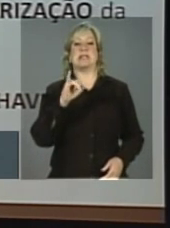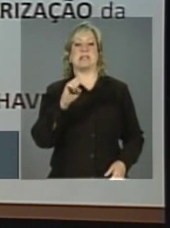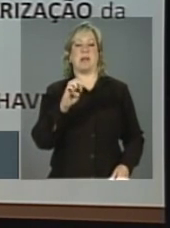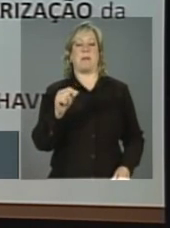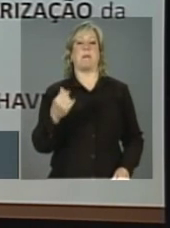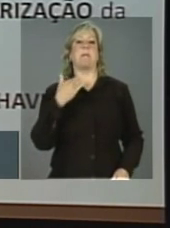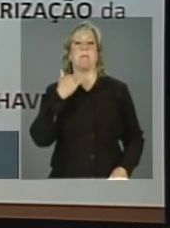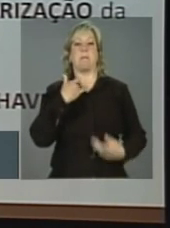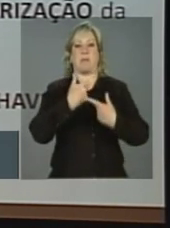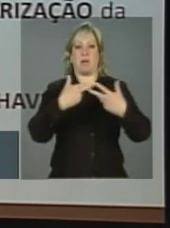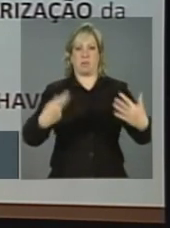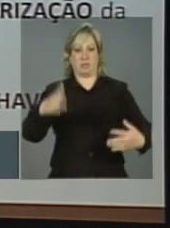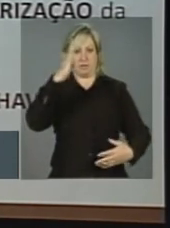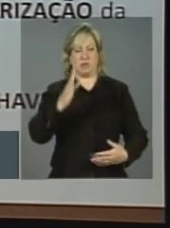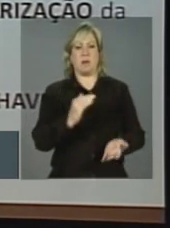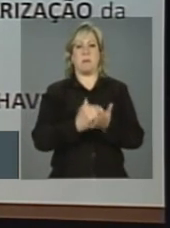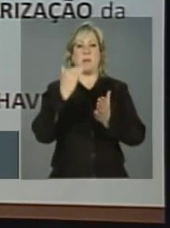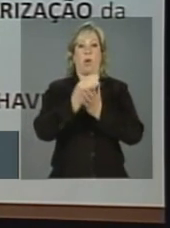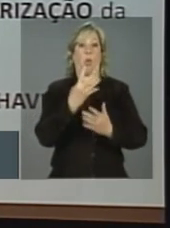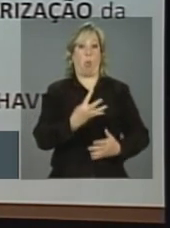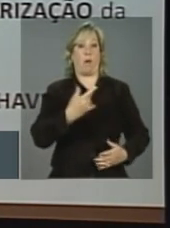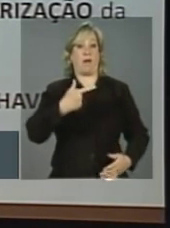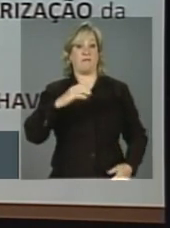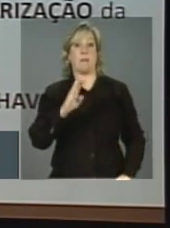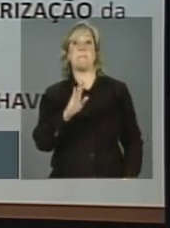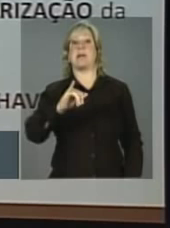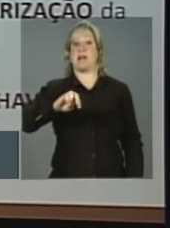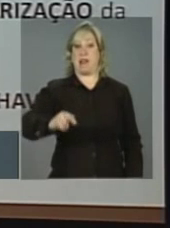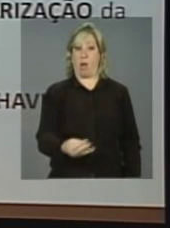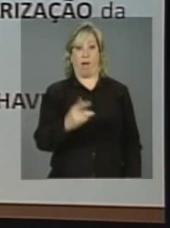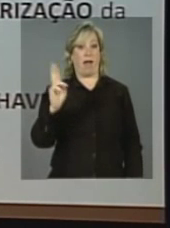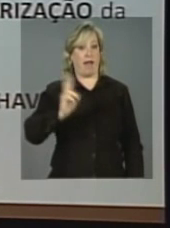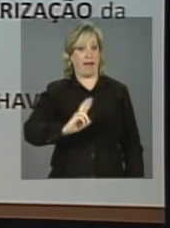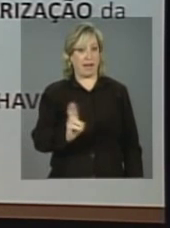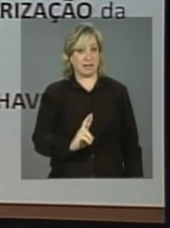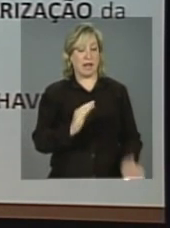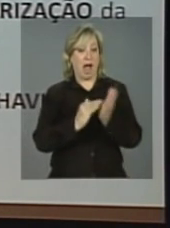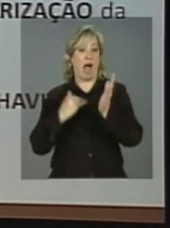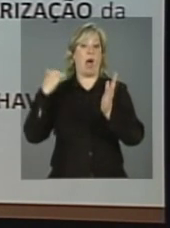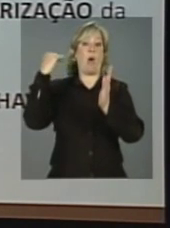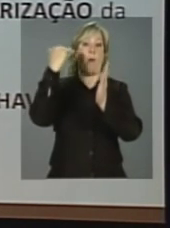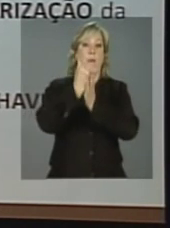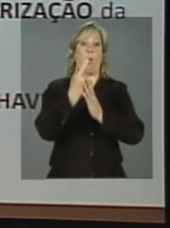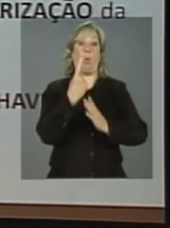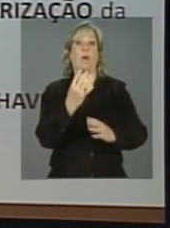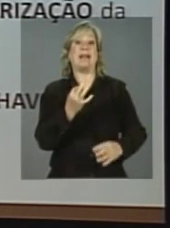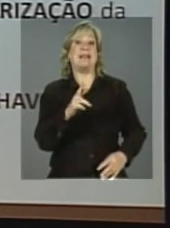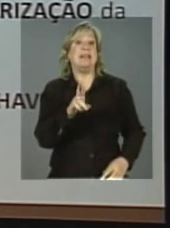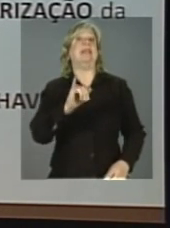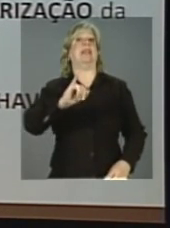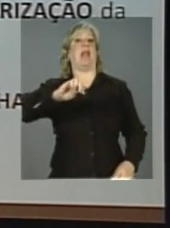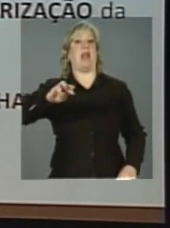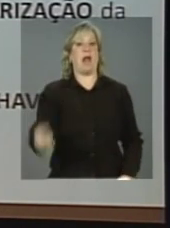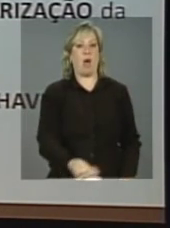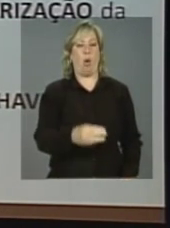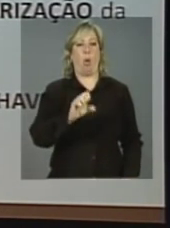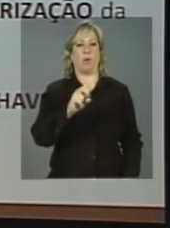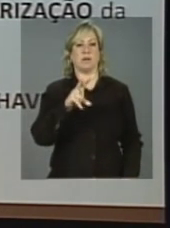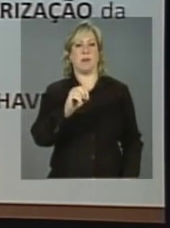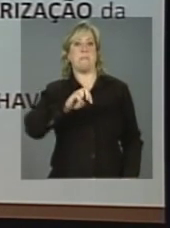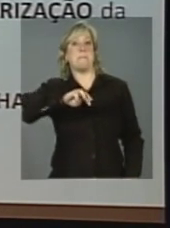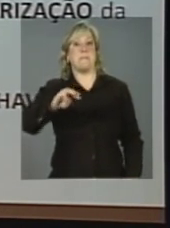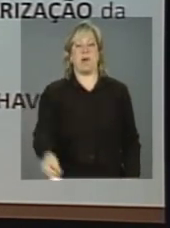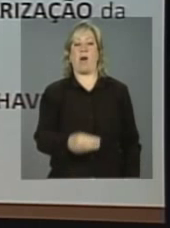Nacional passou de 420 bilhões de reais para 1 trilhão, 850